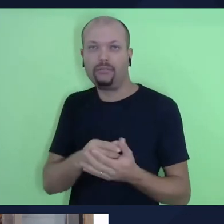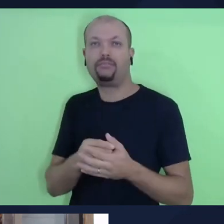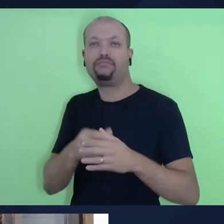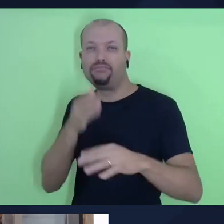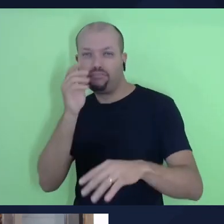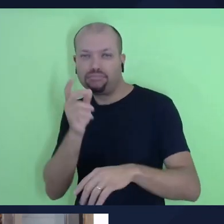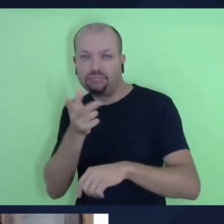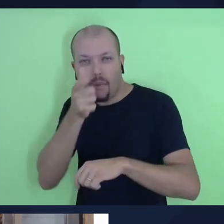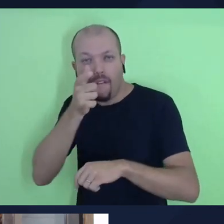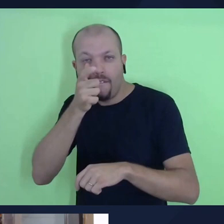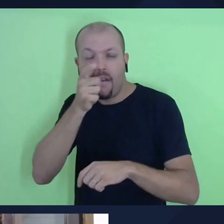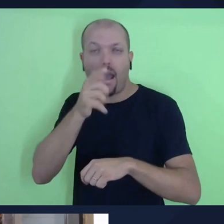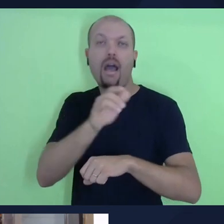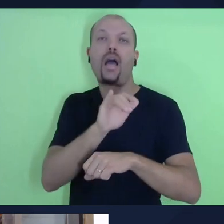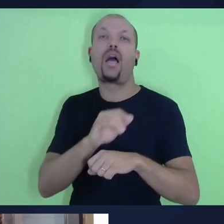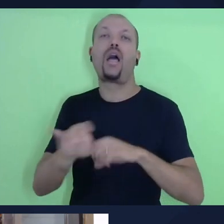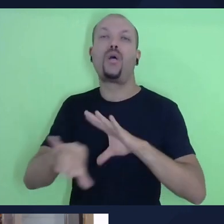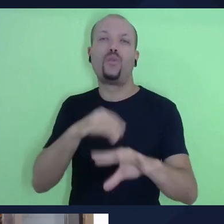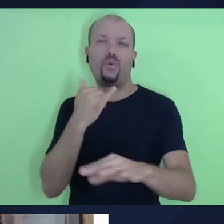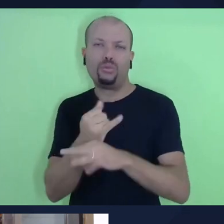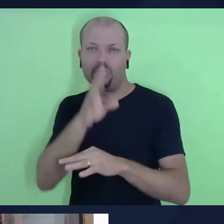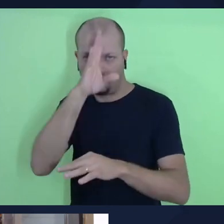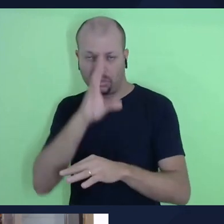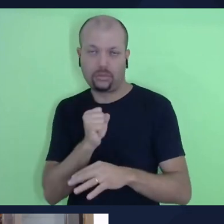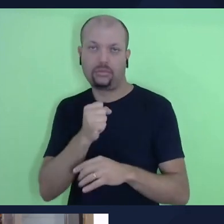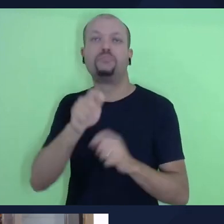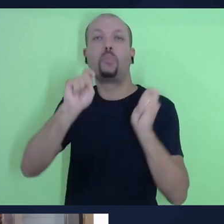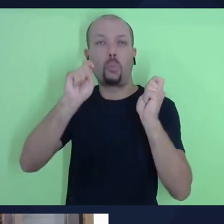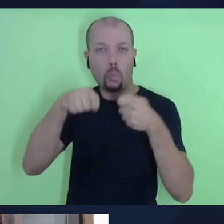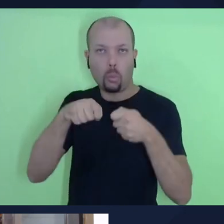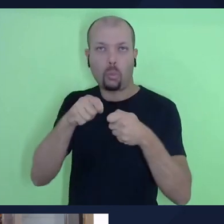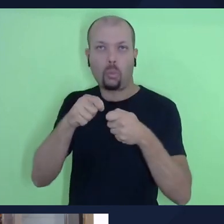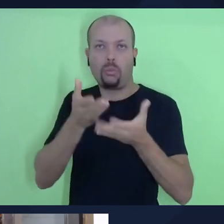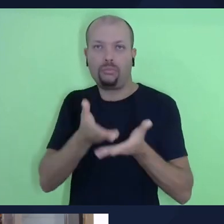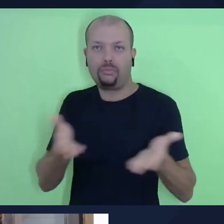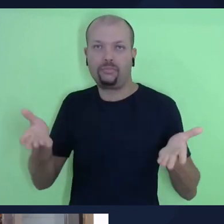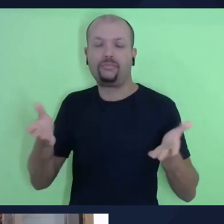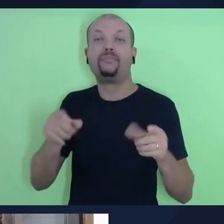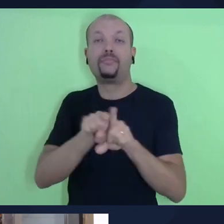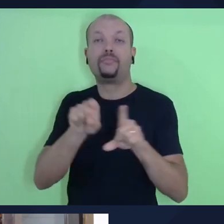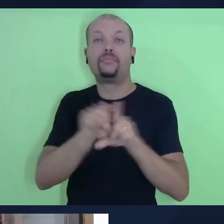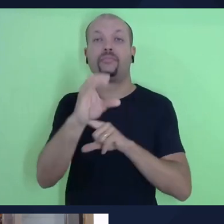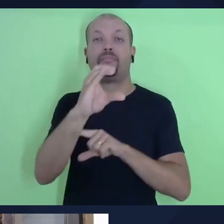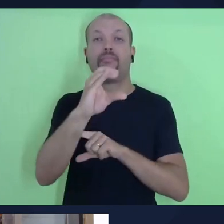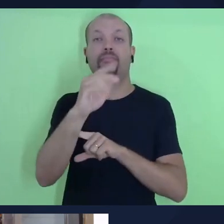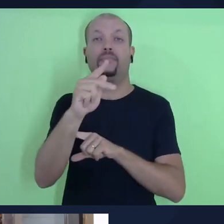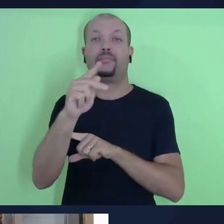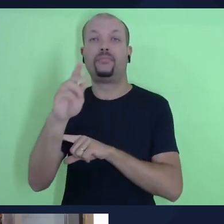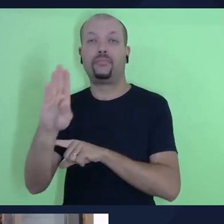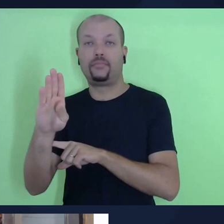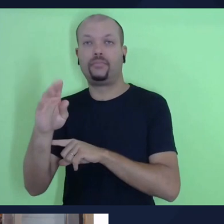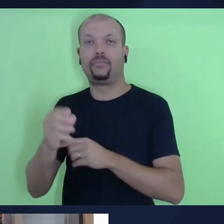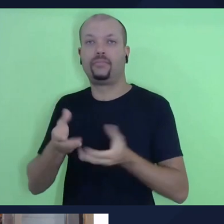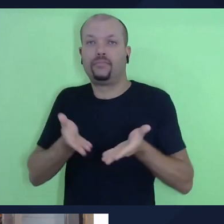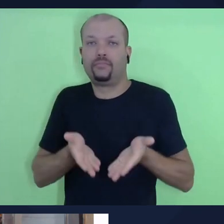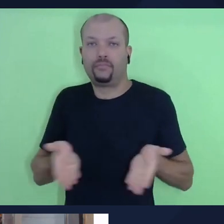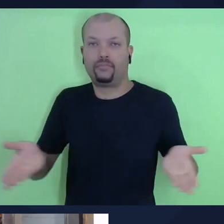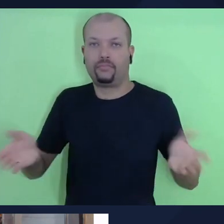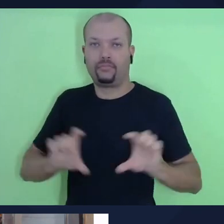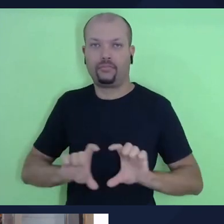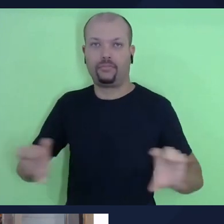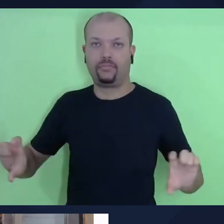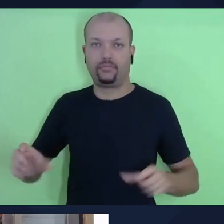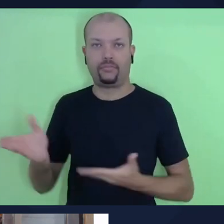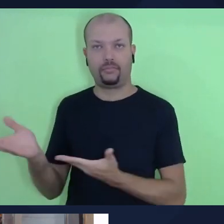semana e a cada semana gratuitamente no site da Casa Publicadora Brasileira através do endereço que aparece para você na